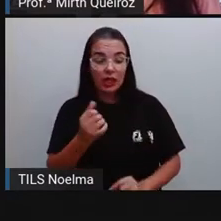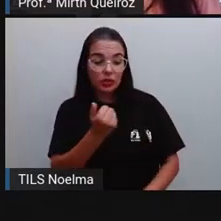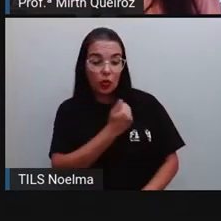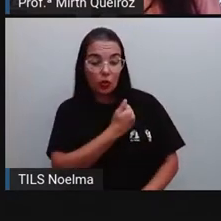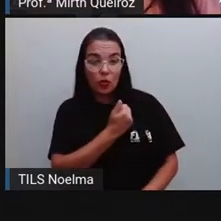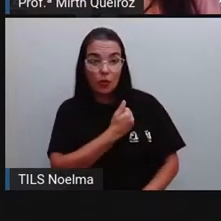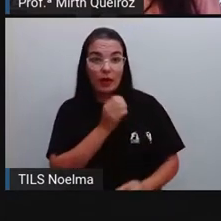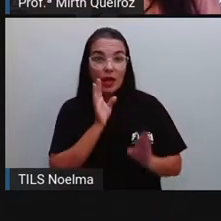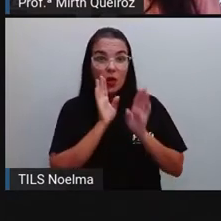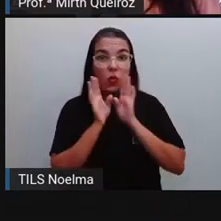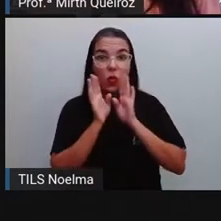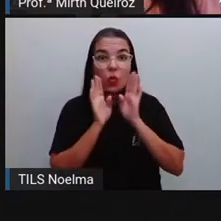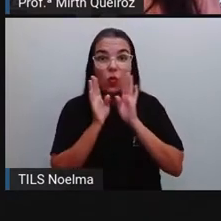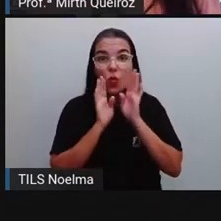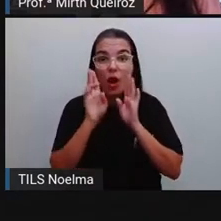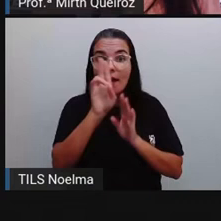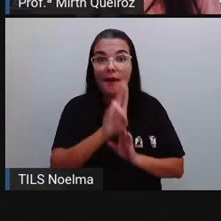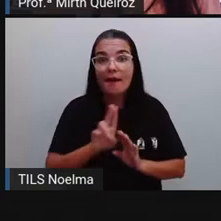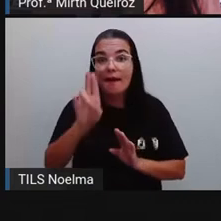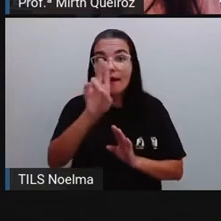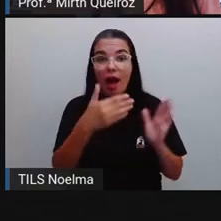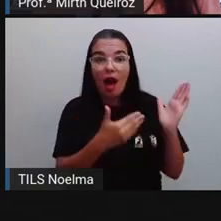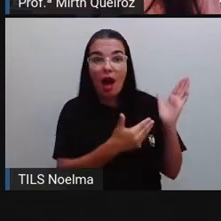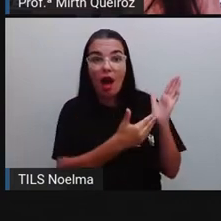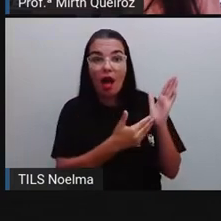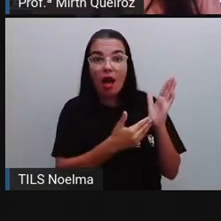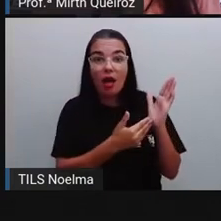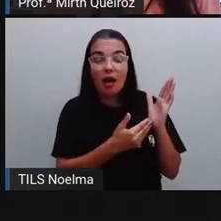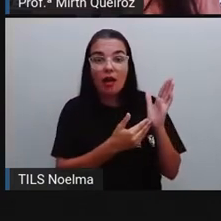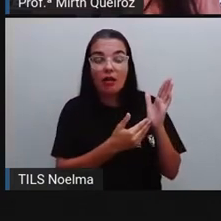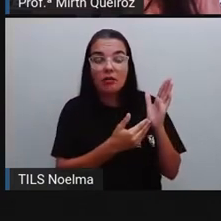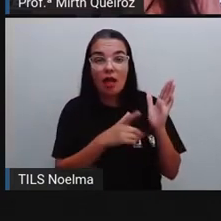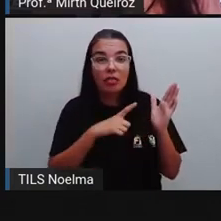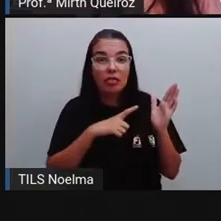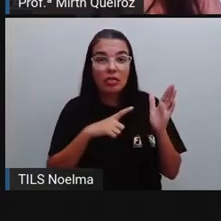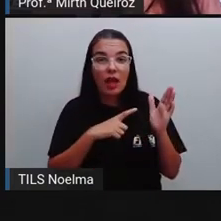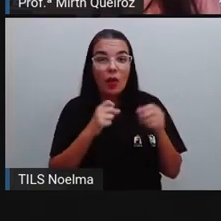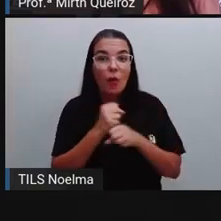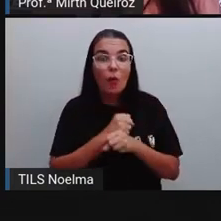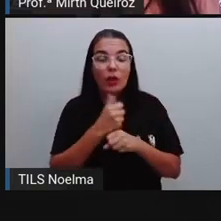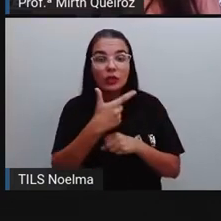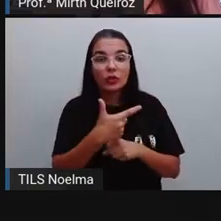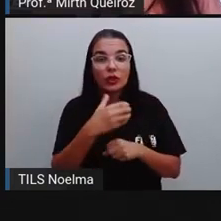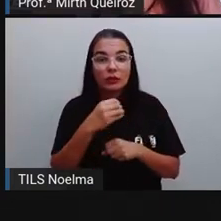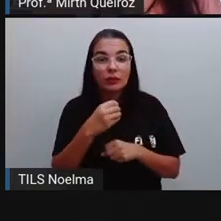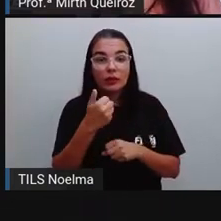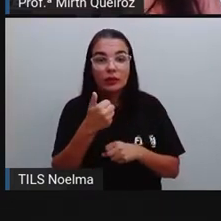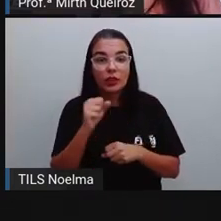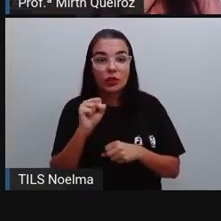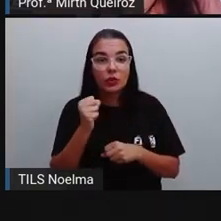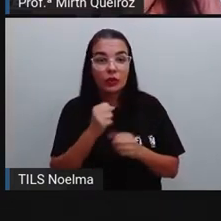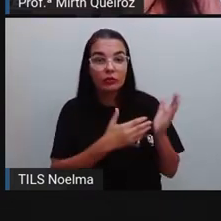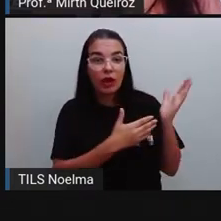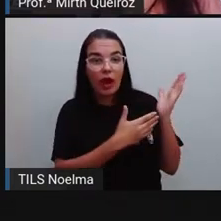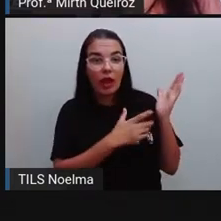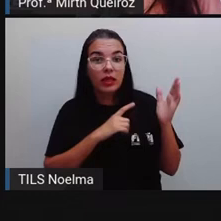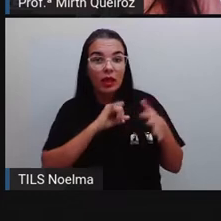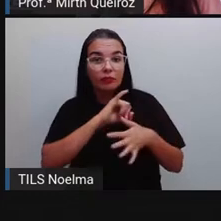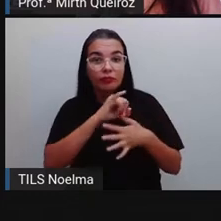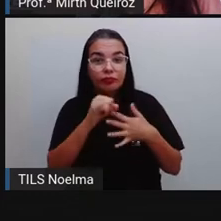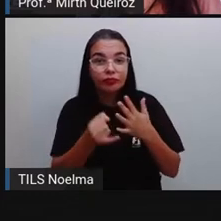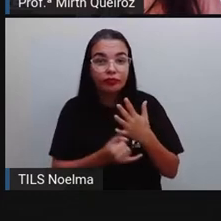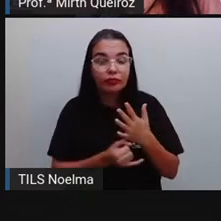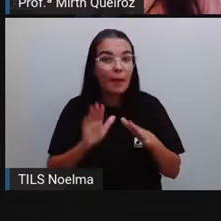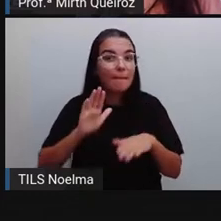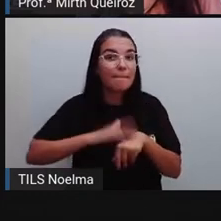mais populares no Brasil, no ano de 2018, perdão, no ano de 2018, nós temos aqui, né? As redes sociais mais